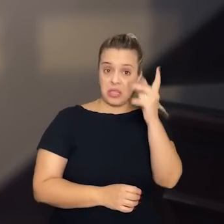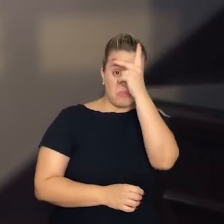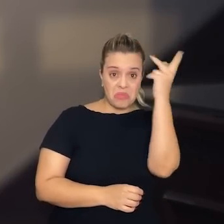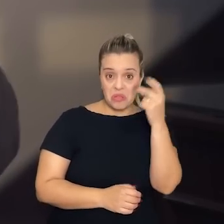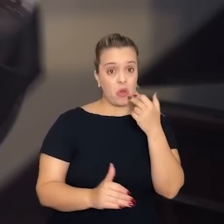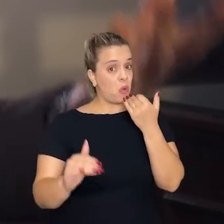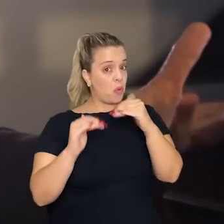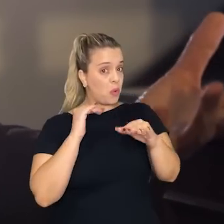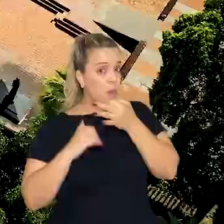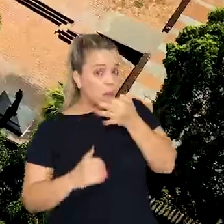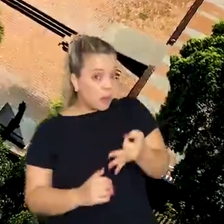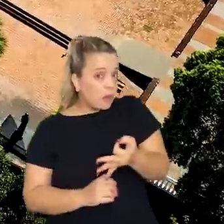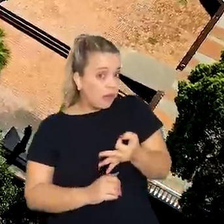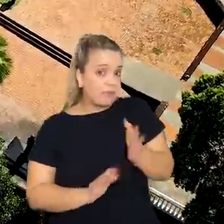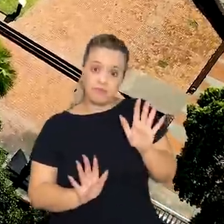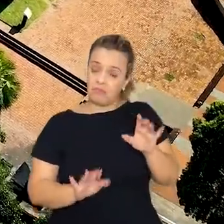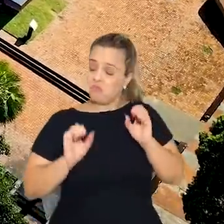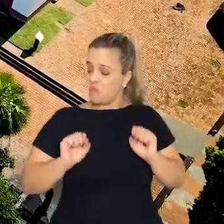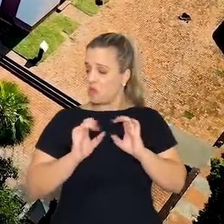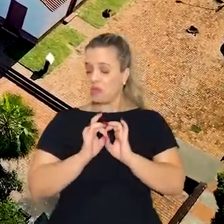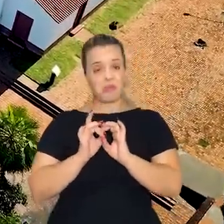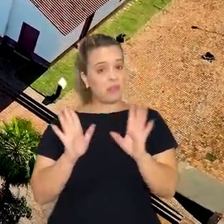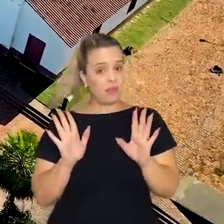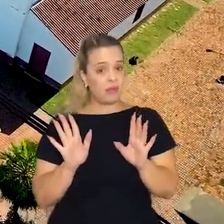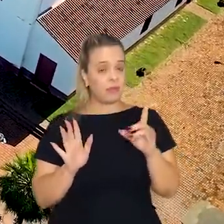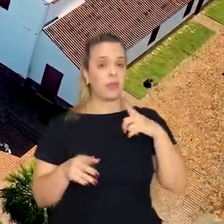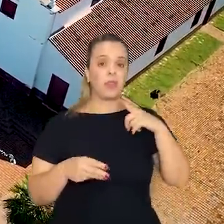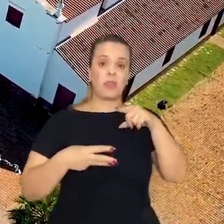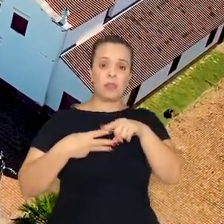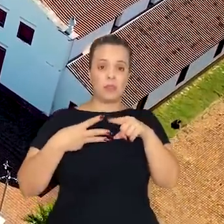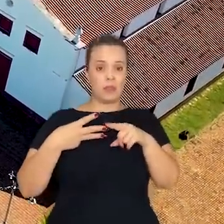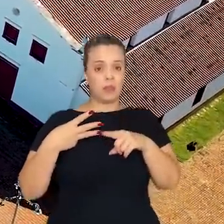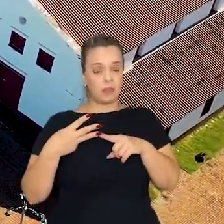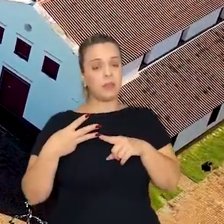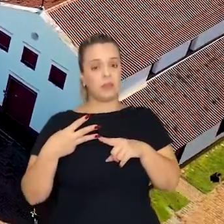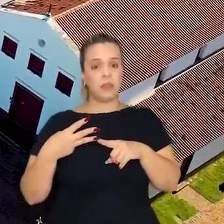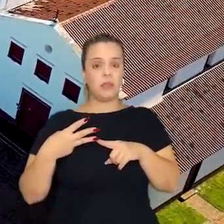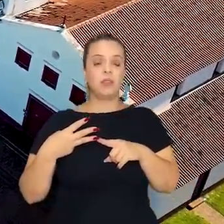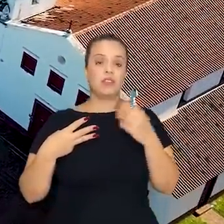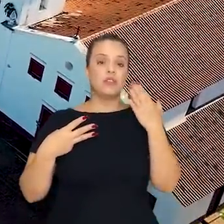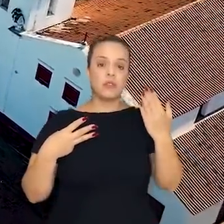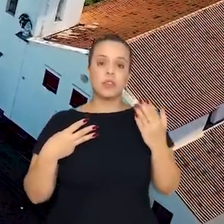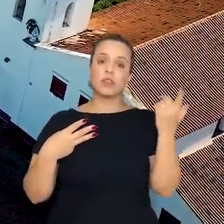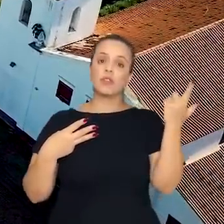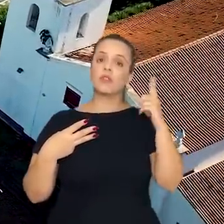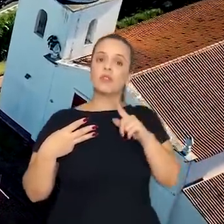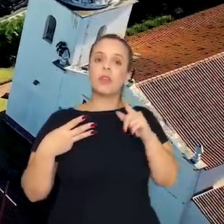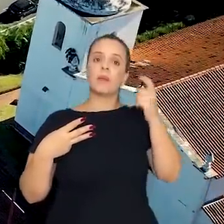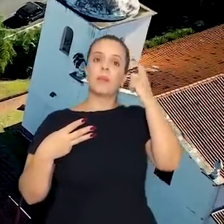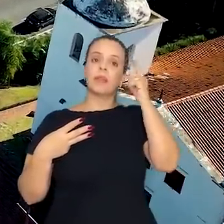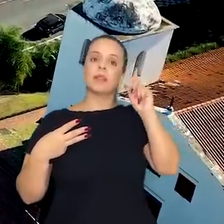contestar está às ordens. São três linhas de frente que nós consideramos